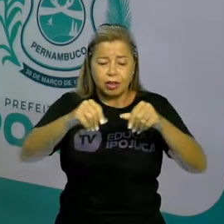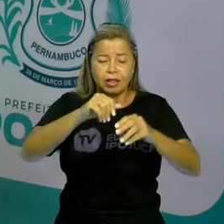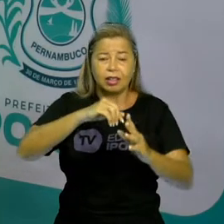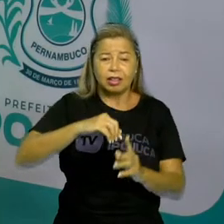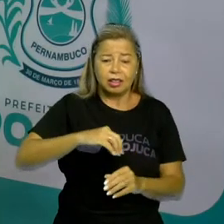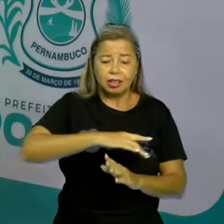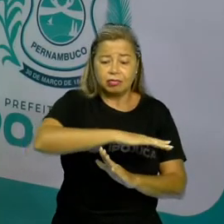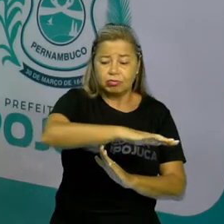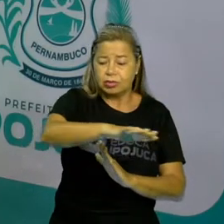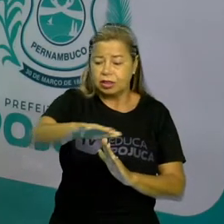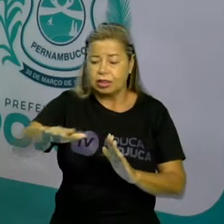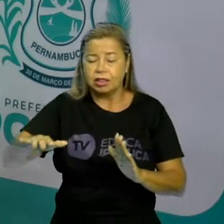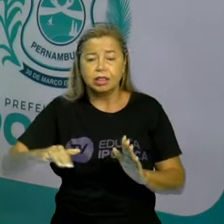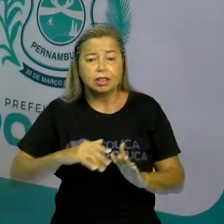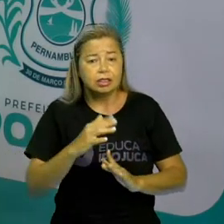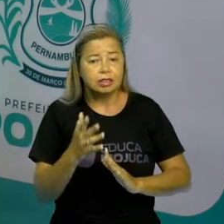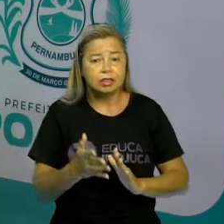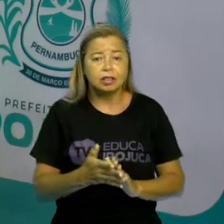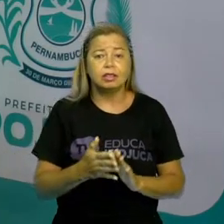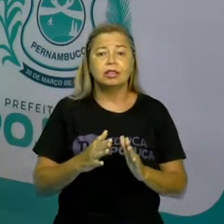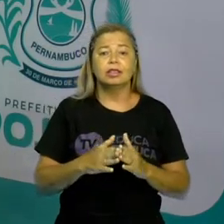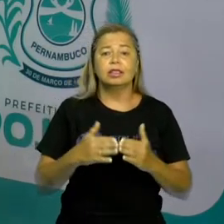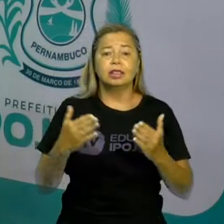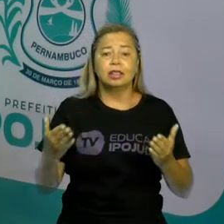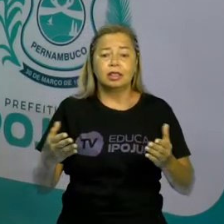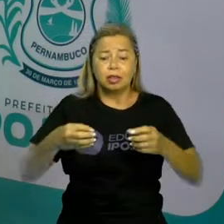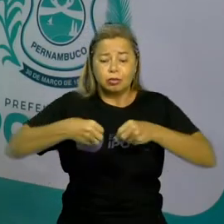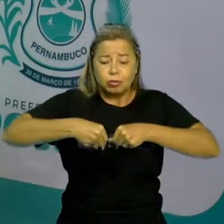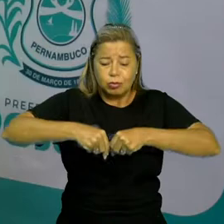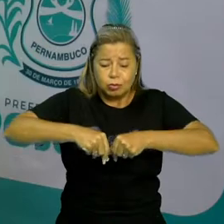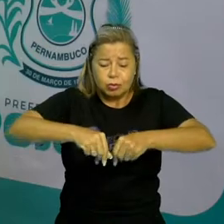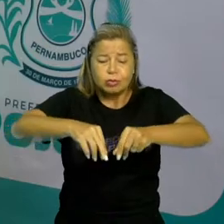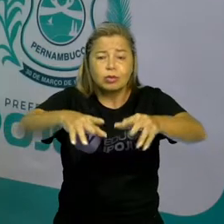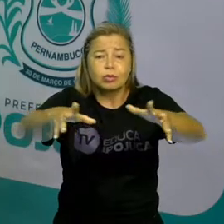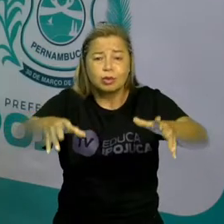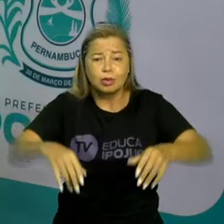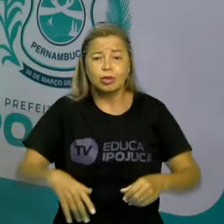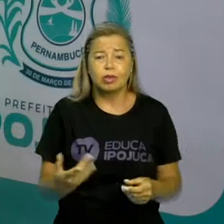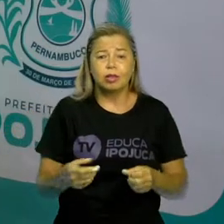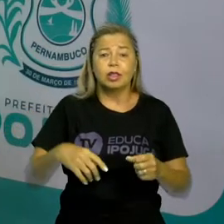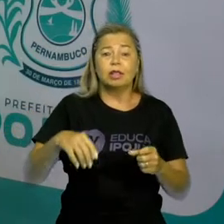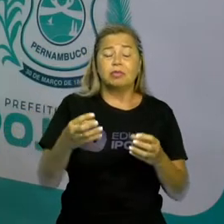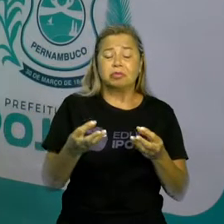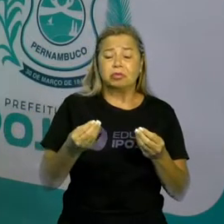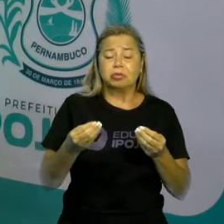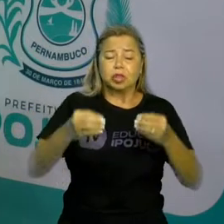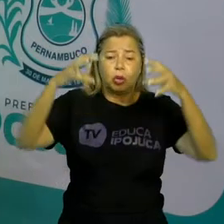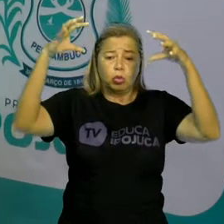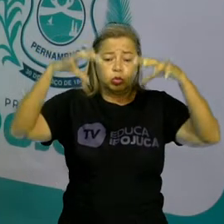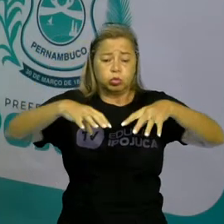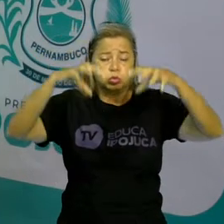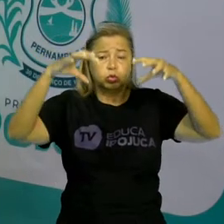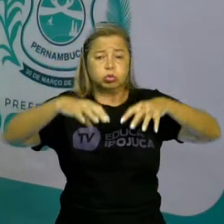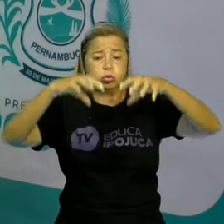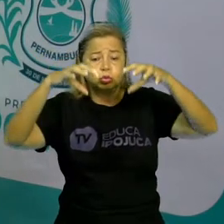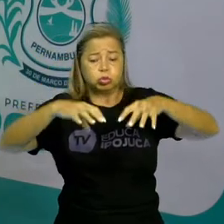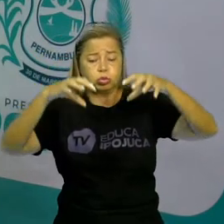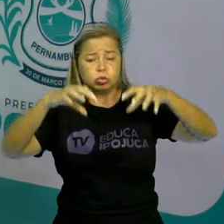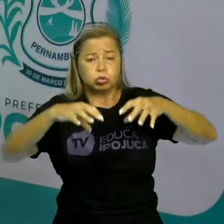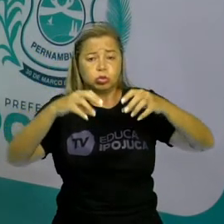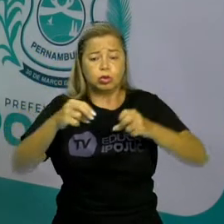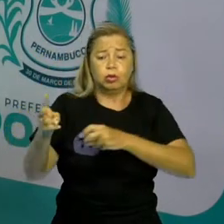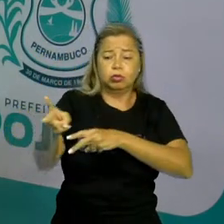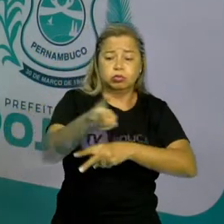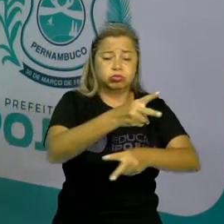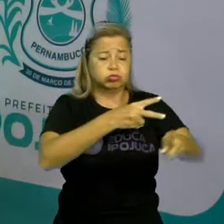Porque o solo descoberto, ele vai estar exposto à chuva, vai estar exposto ao vento. E isso vai degradar aquele